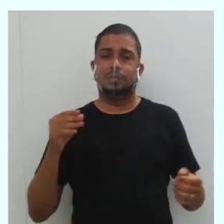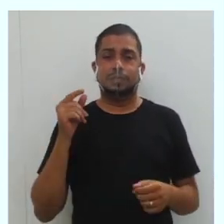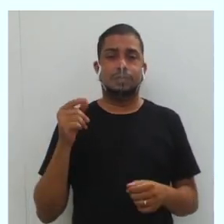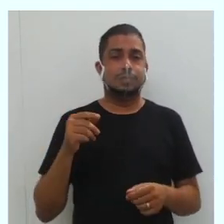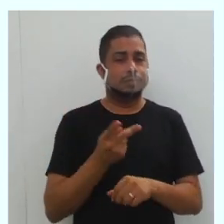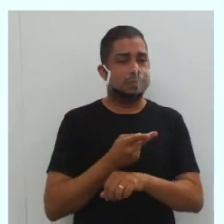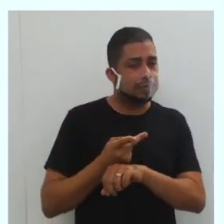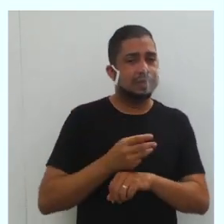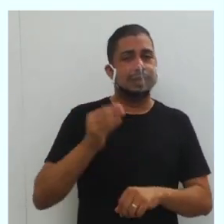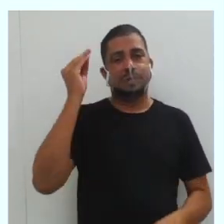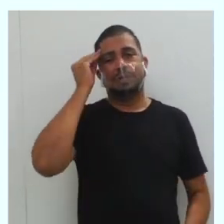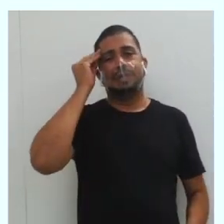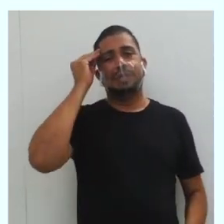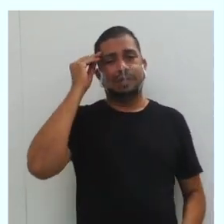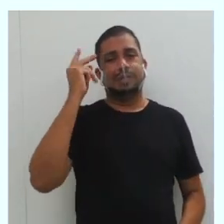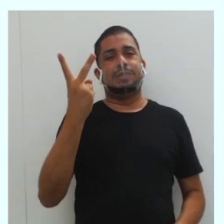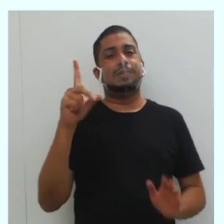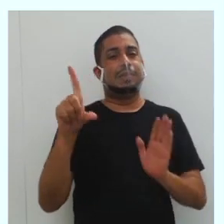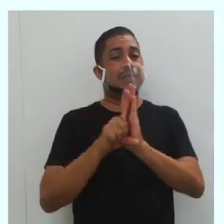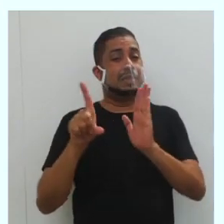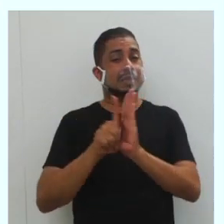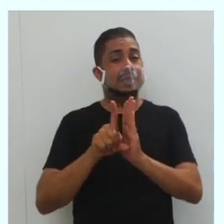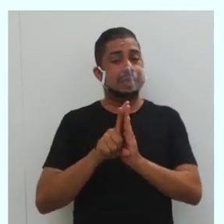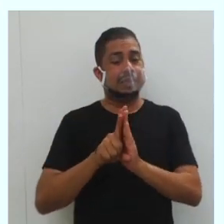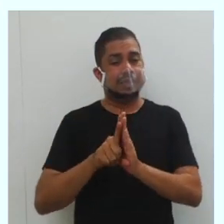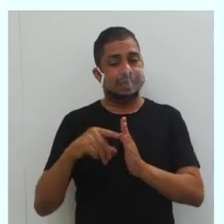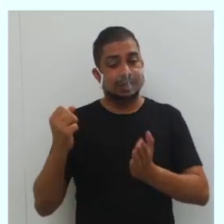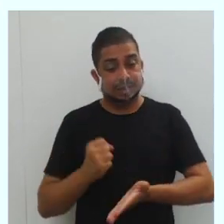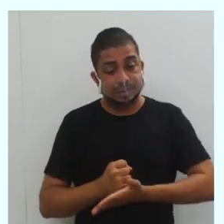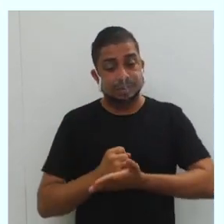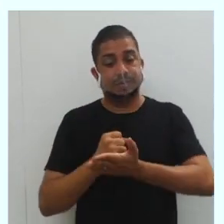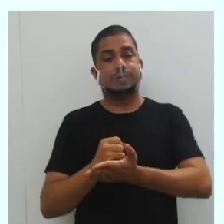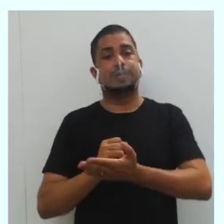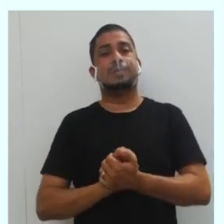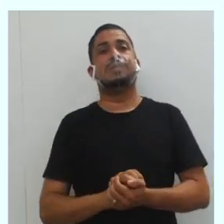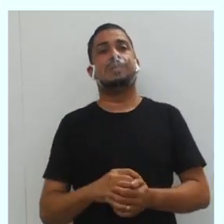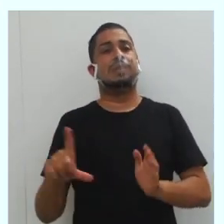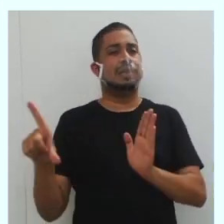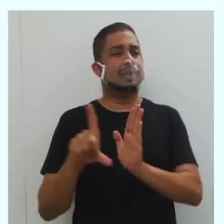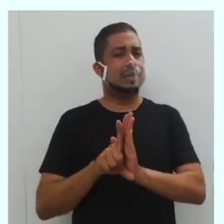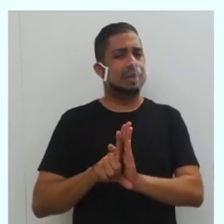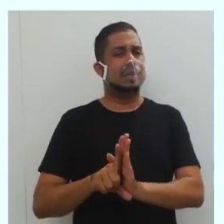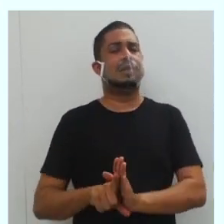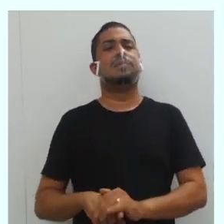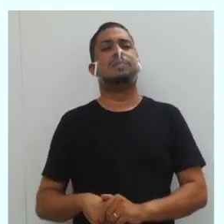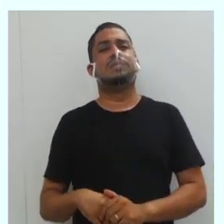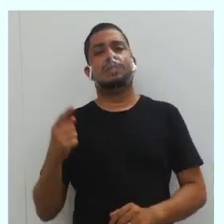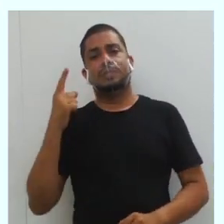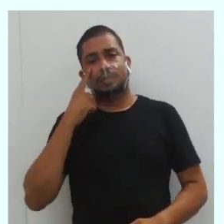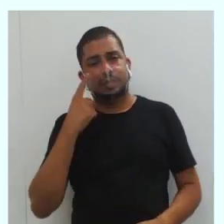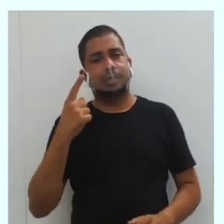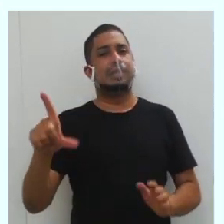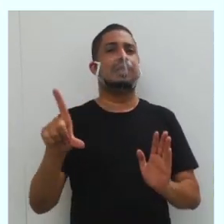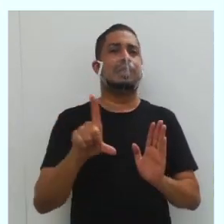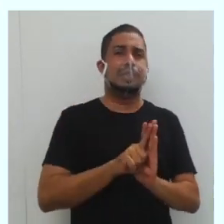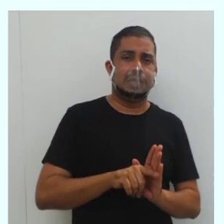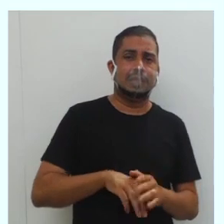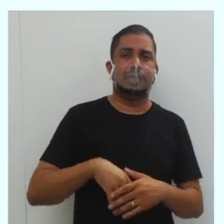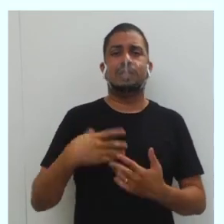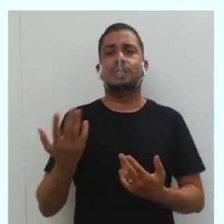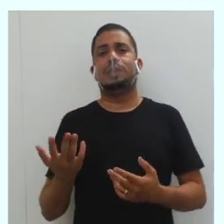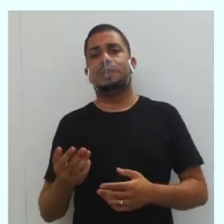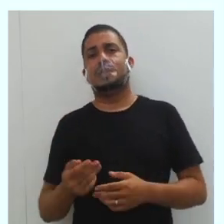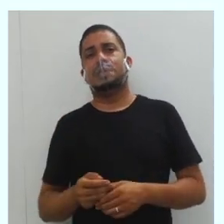essa conscientização duas leis, esse aparato, não é isso? É legal, veja aí, a lei